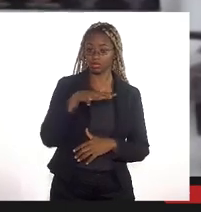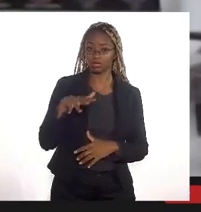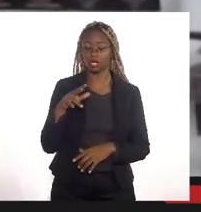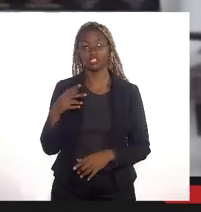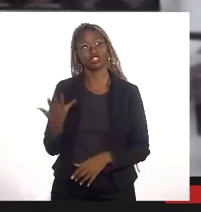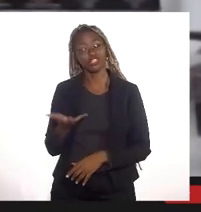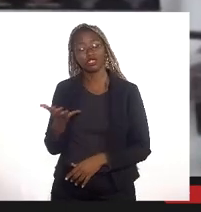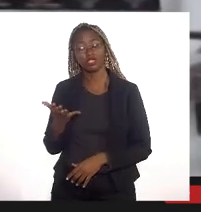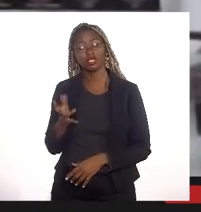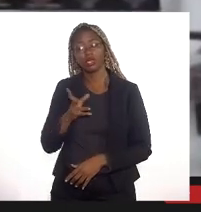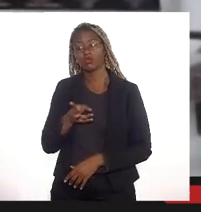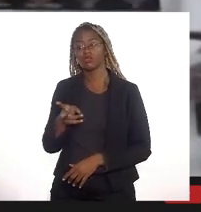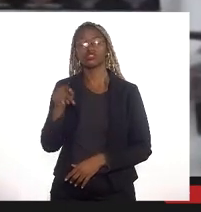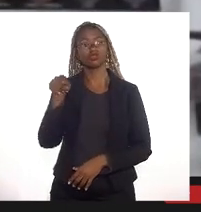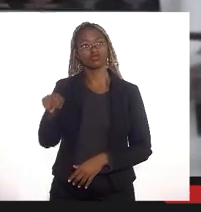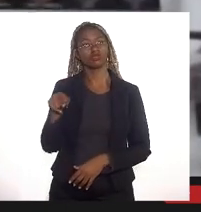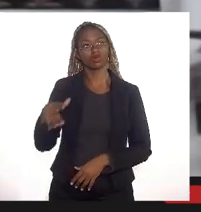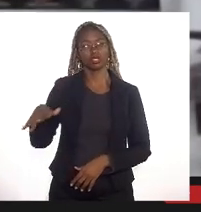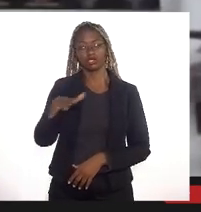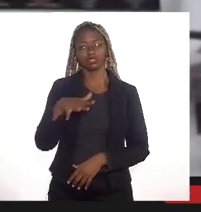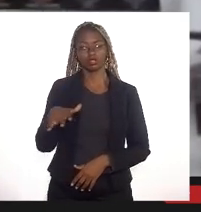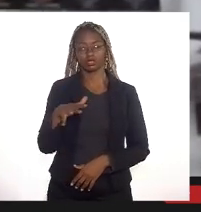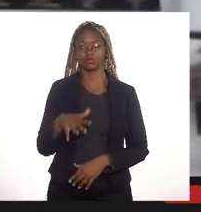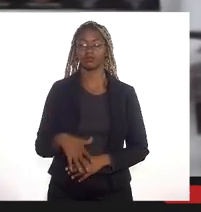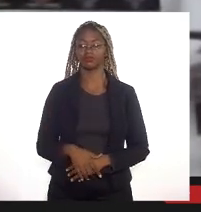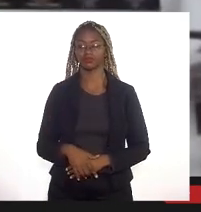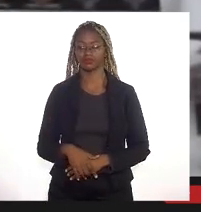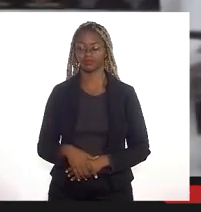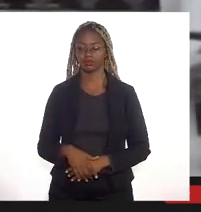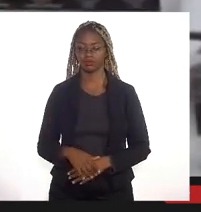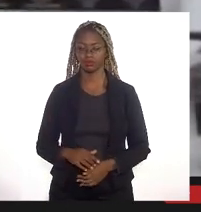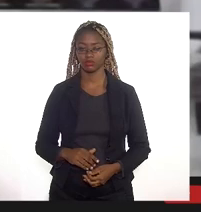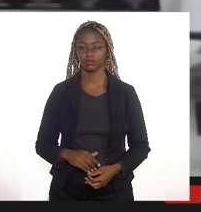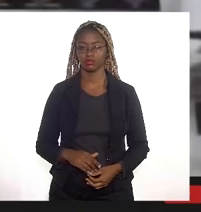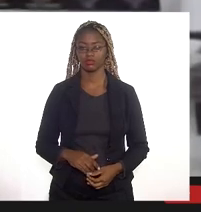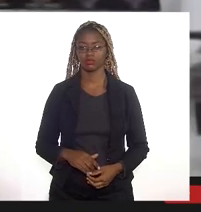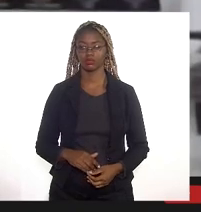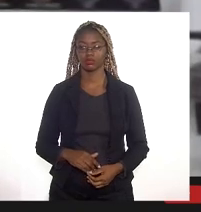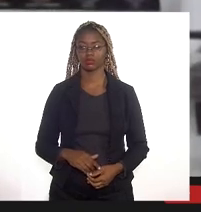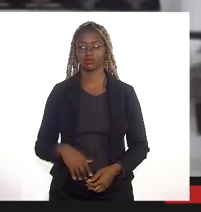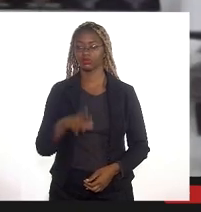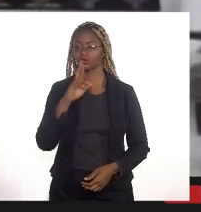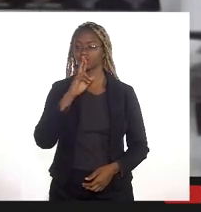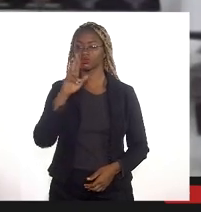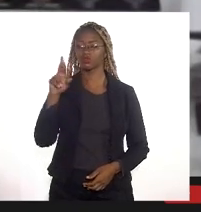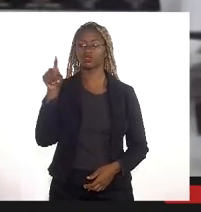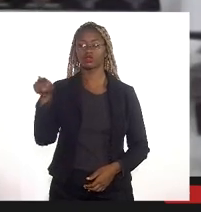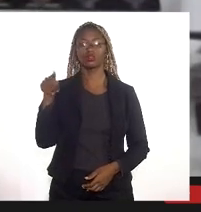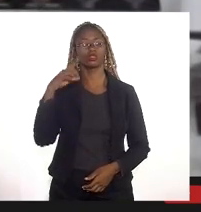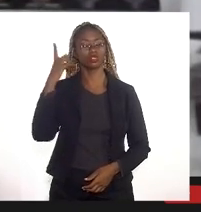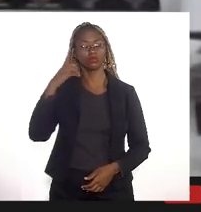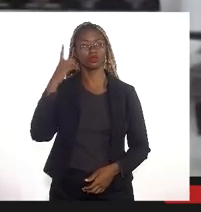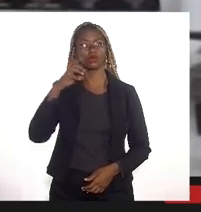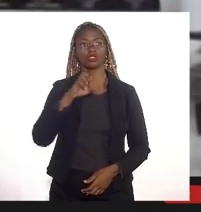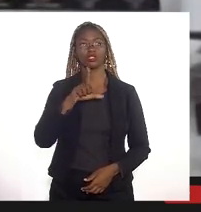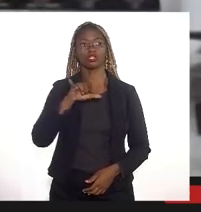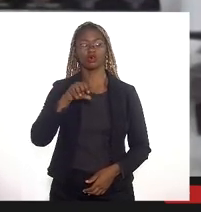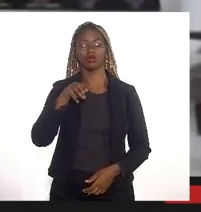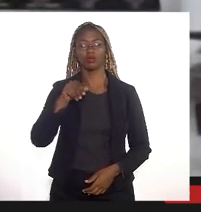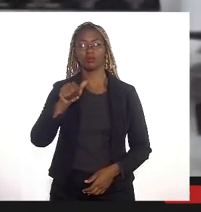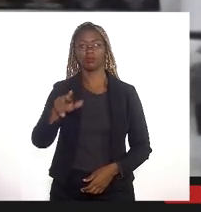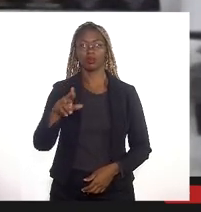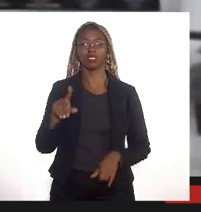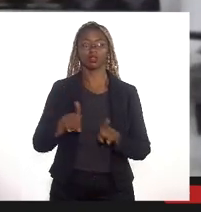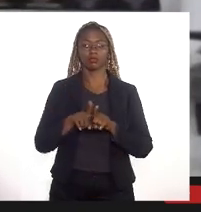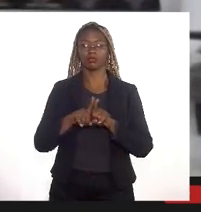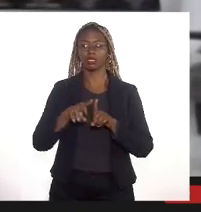se a prefeitura fosse omissa aquela área já estaria realmente ocupada respondendo ainda o deputado Eleomar em relação a regulação